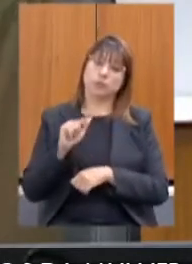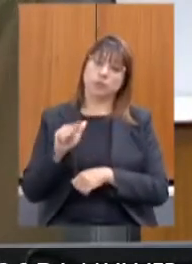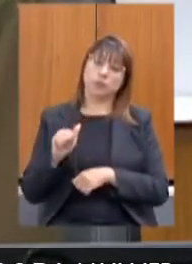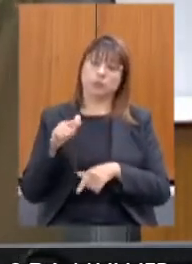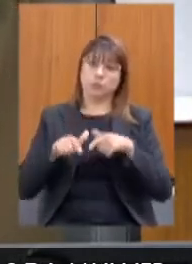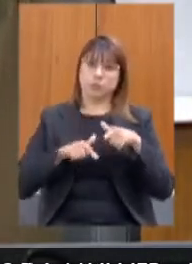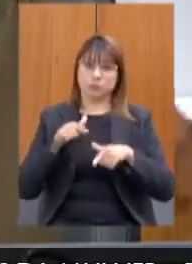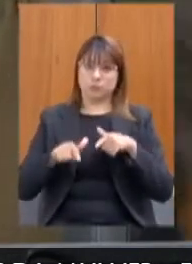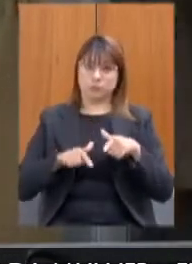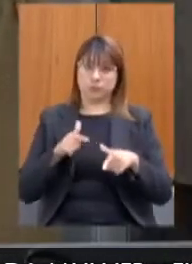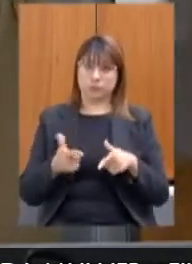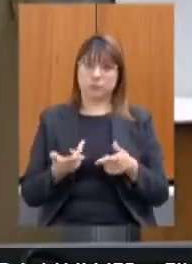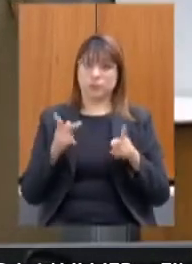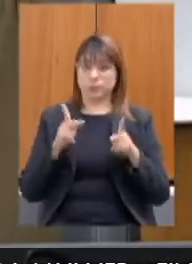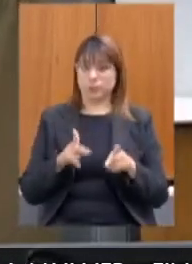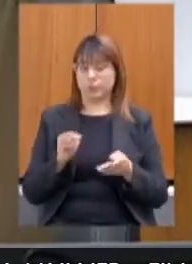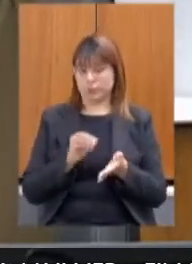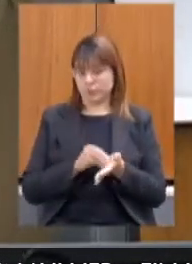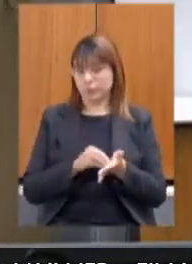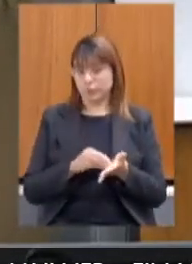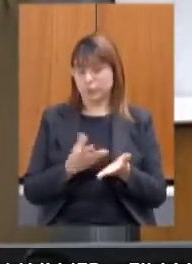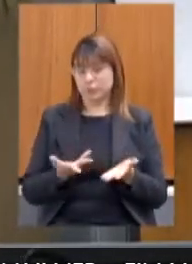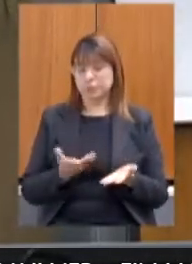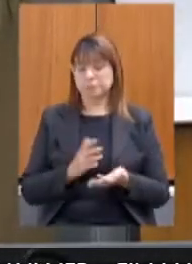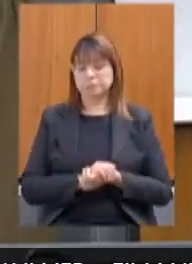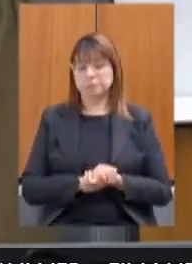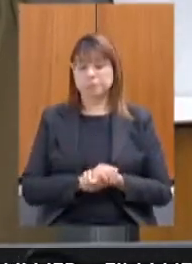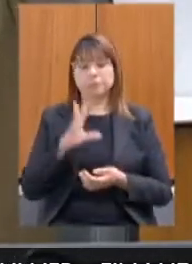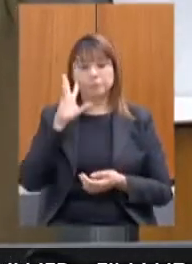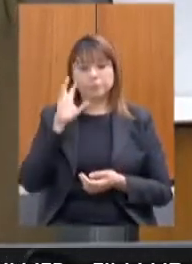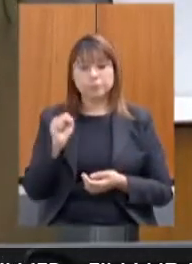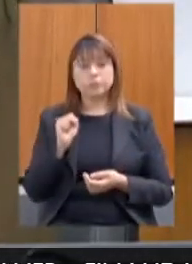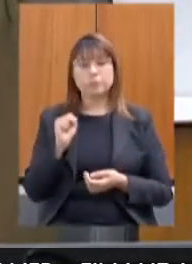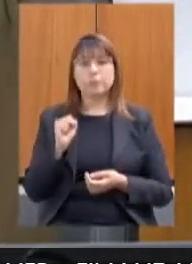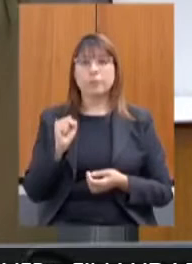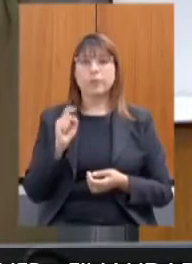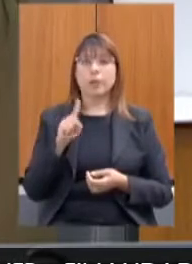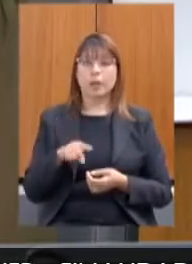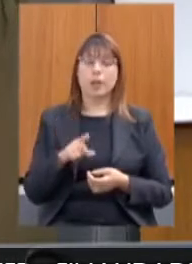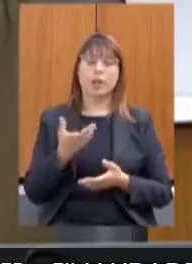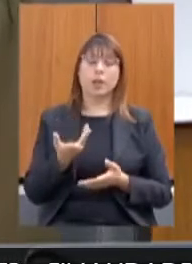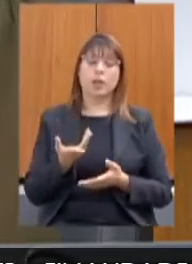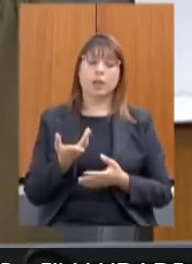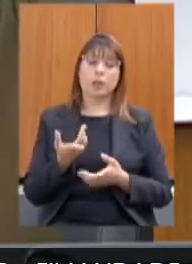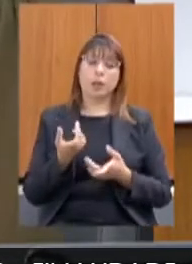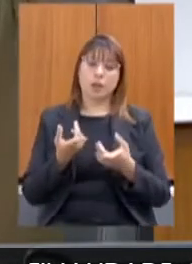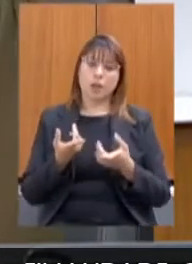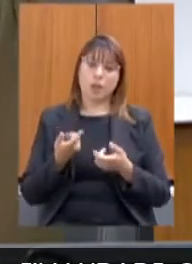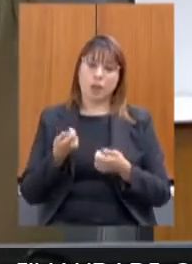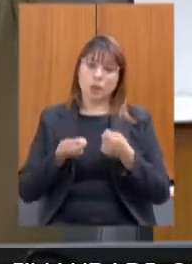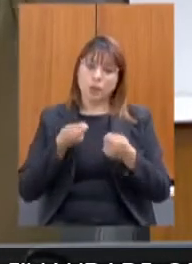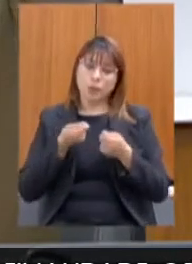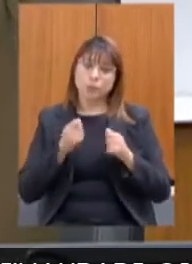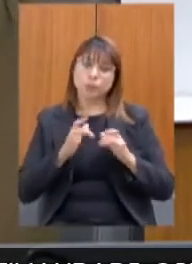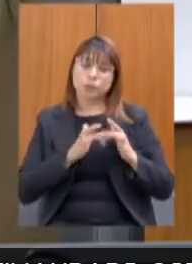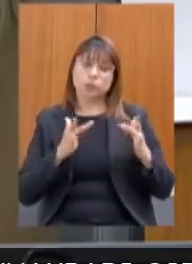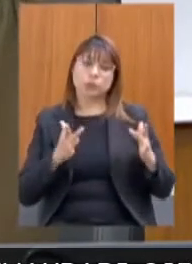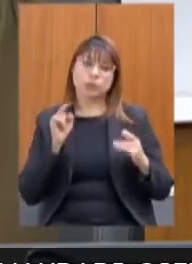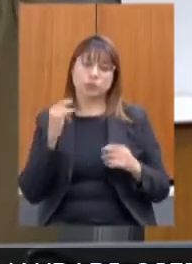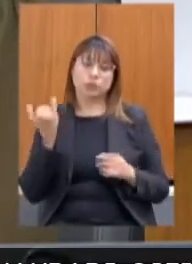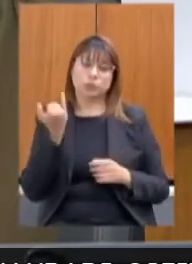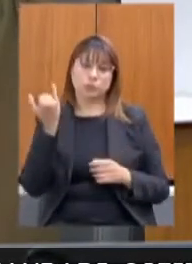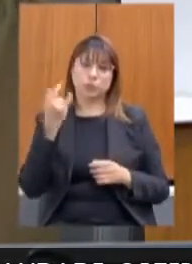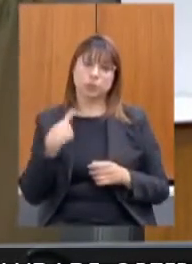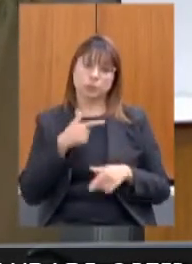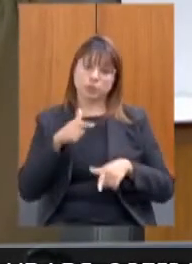dessas pessoas que ficaram sem emprego. Acho que o fortalecimento da economia solidária também é uma outra questão. Então, nós estamos